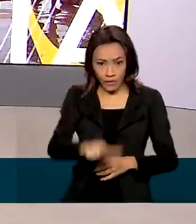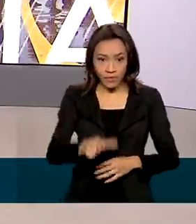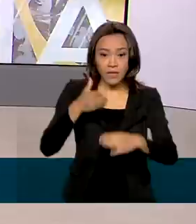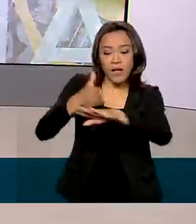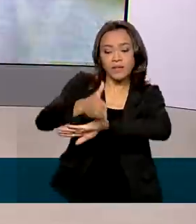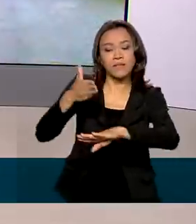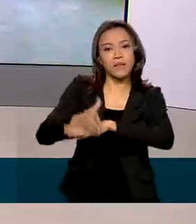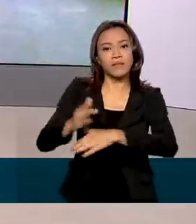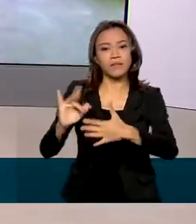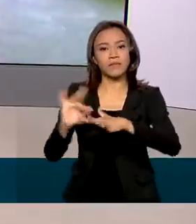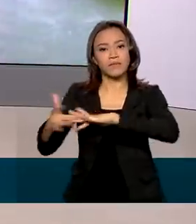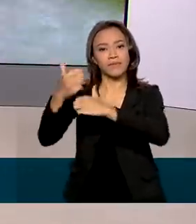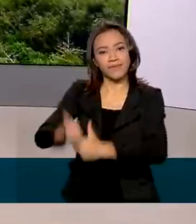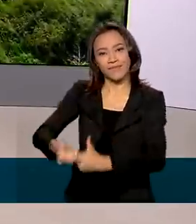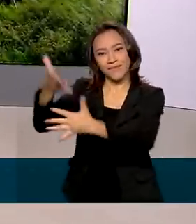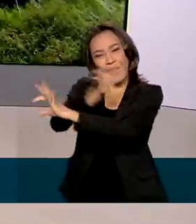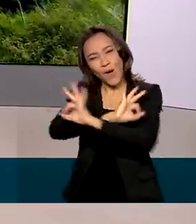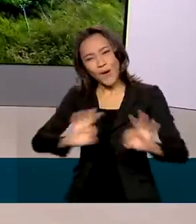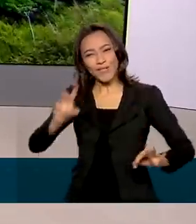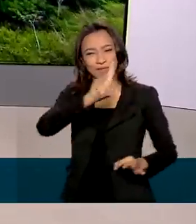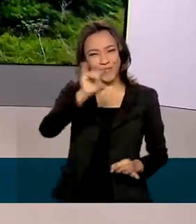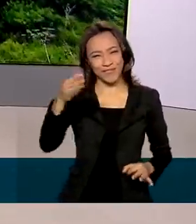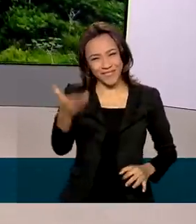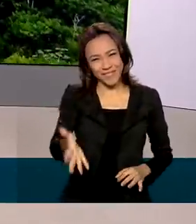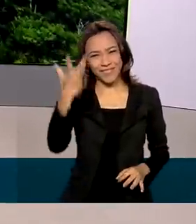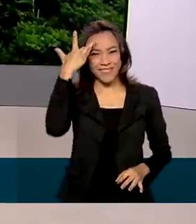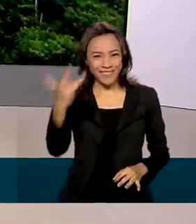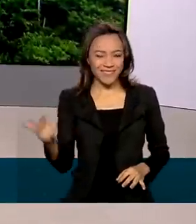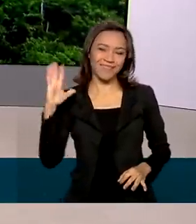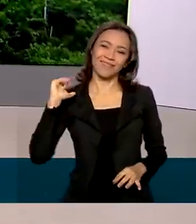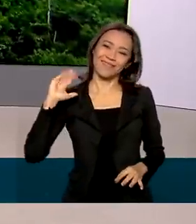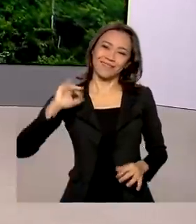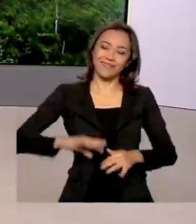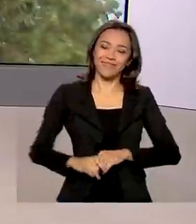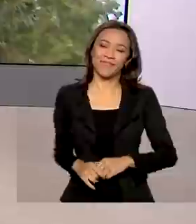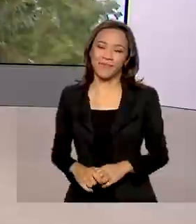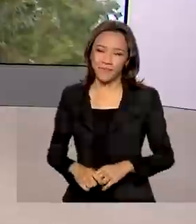Acesse as nossas redes sociais. Um ótimo dia para você e até amanhã. Tchau, tchau.